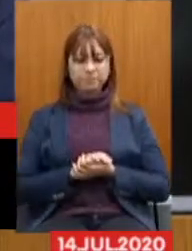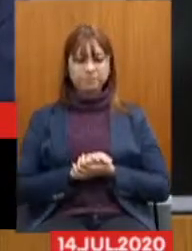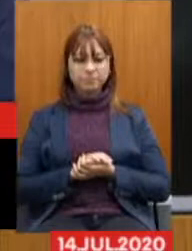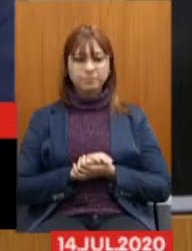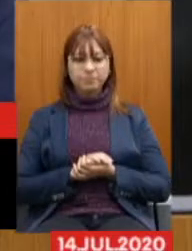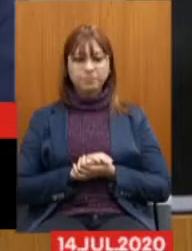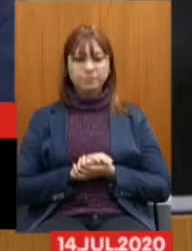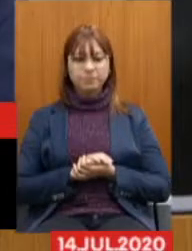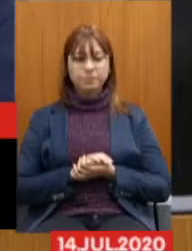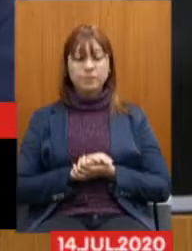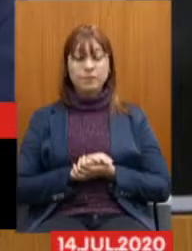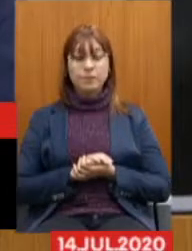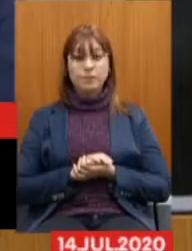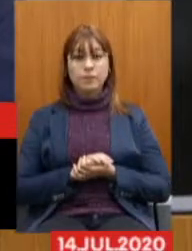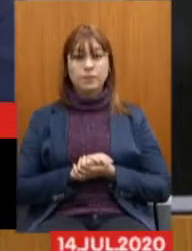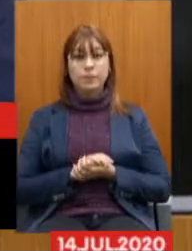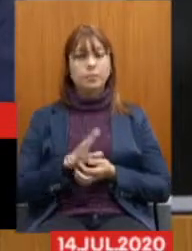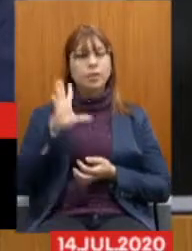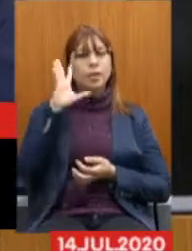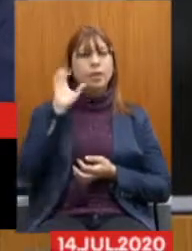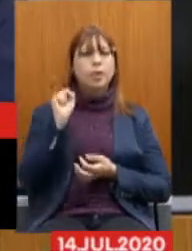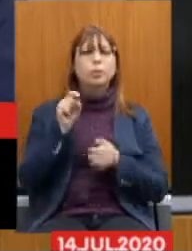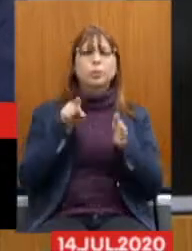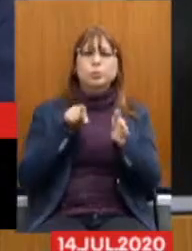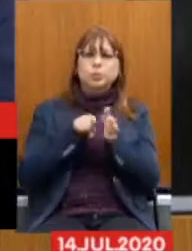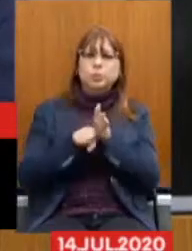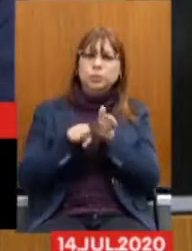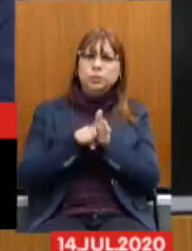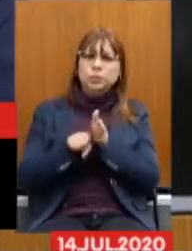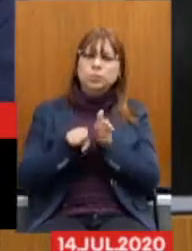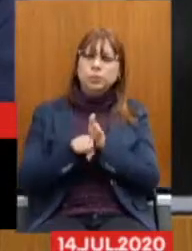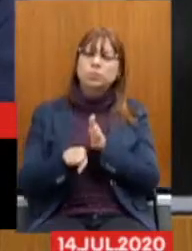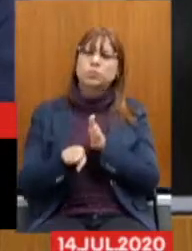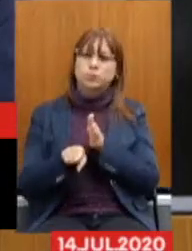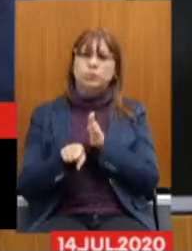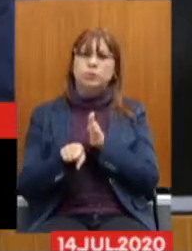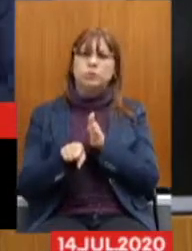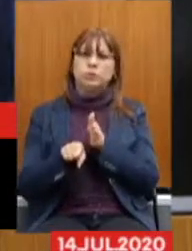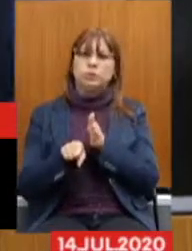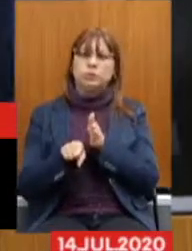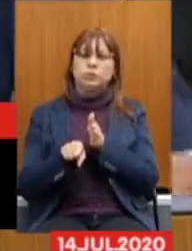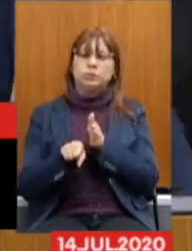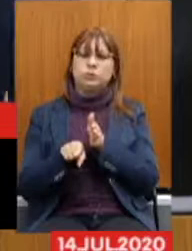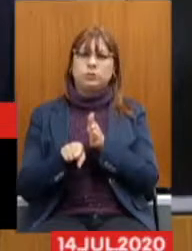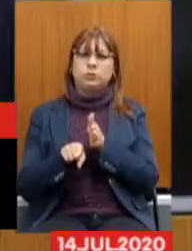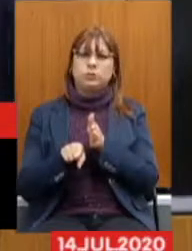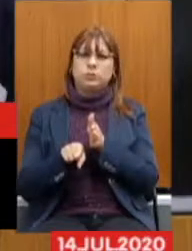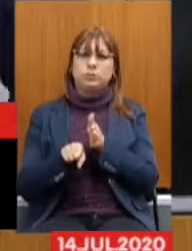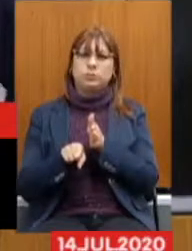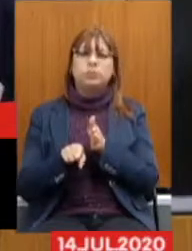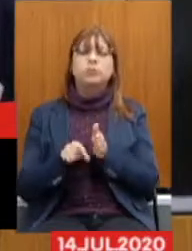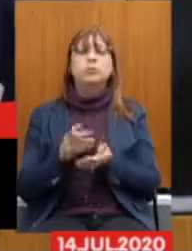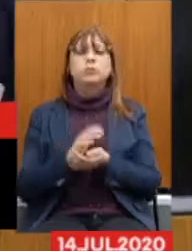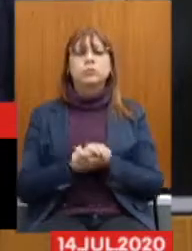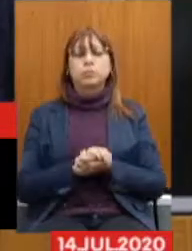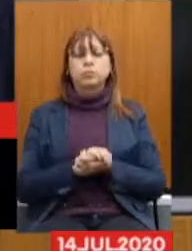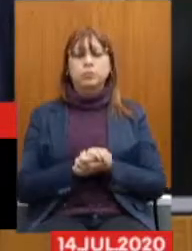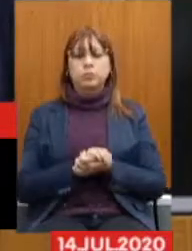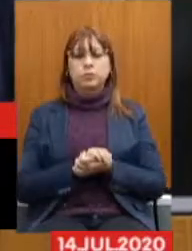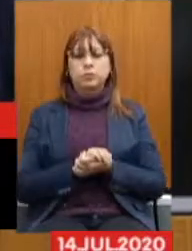Eu acho Que todas As perguntas Os questionamentos Que aqui Estão sendo feitos Serão